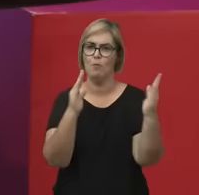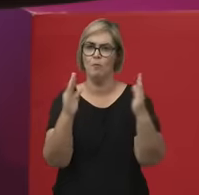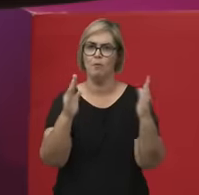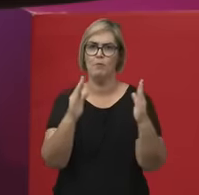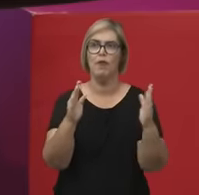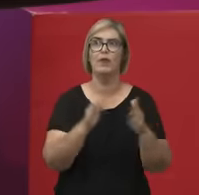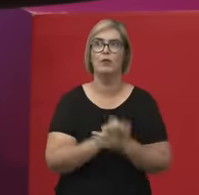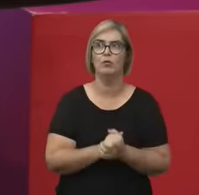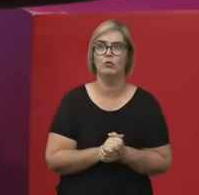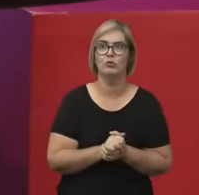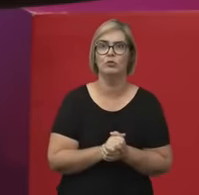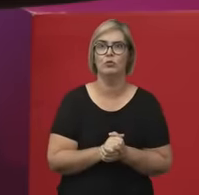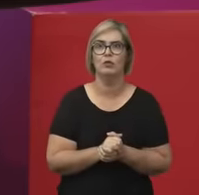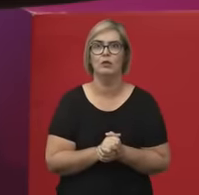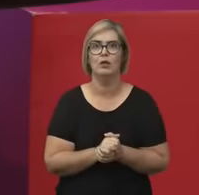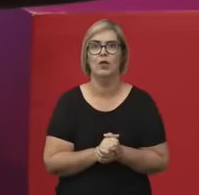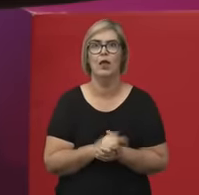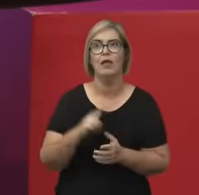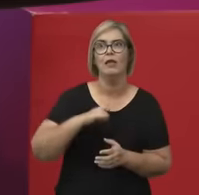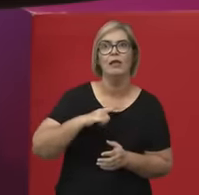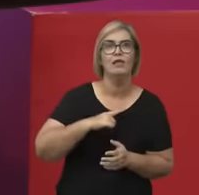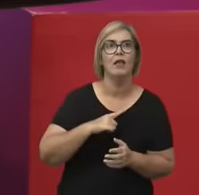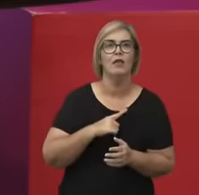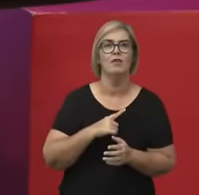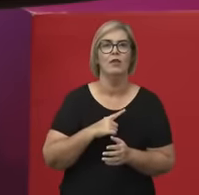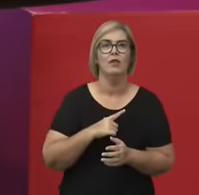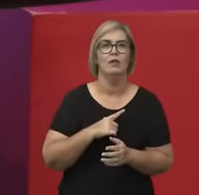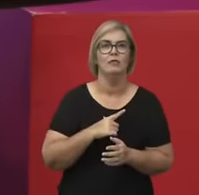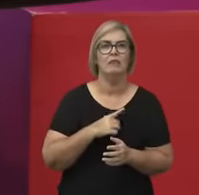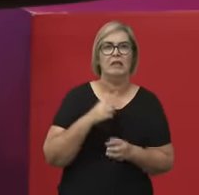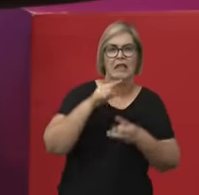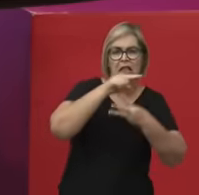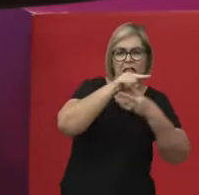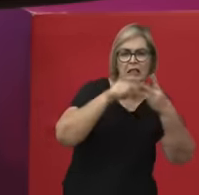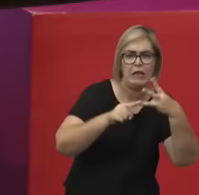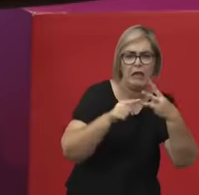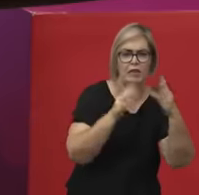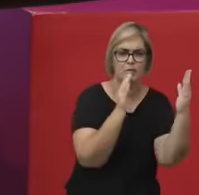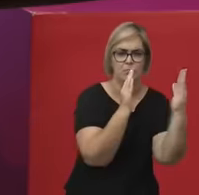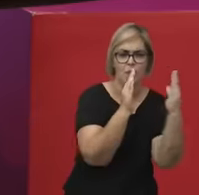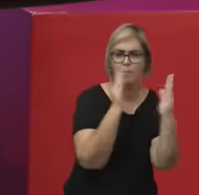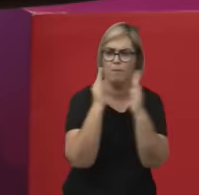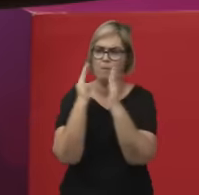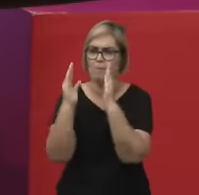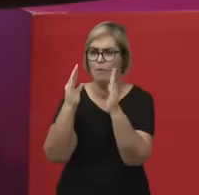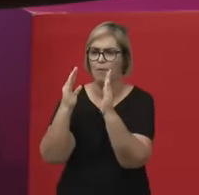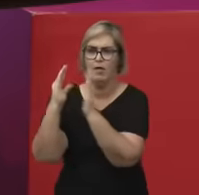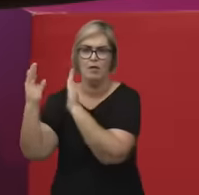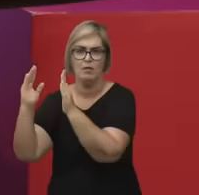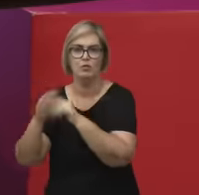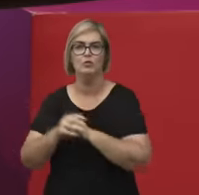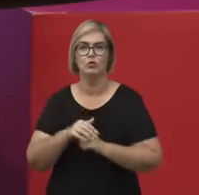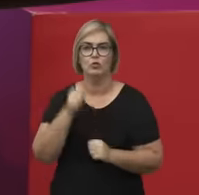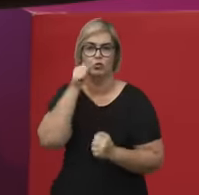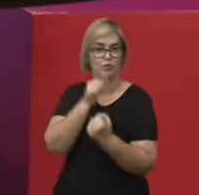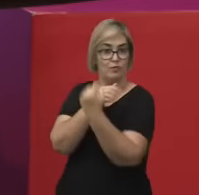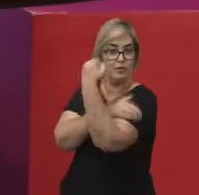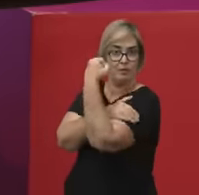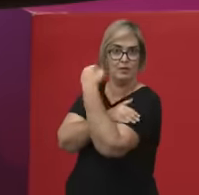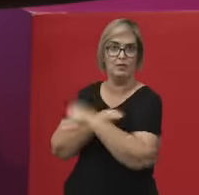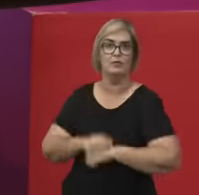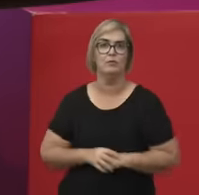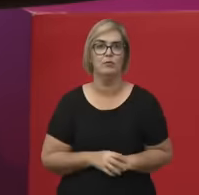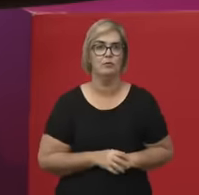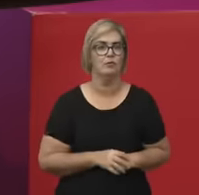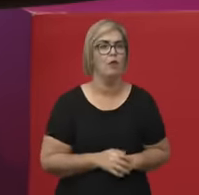Três ou quatro ondas do feminismo, né? A primeira onda seria a onda do sufrágio, da luta por